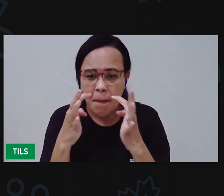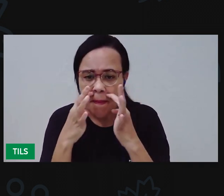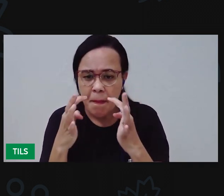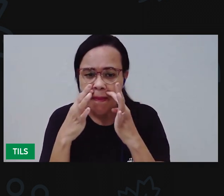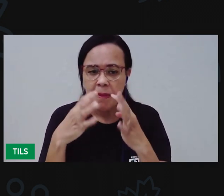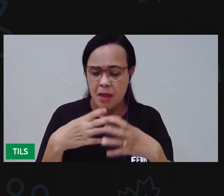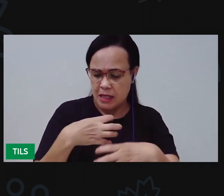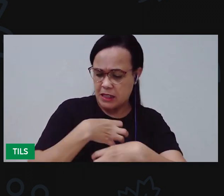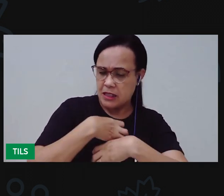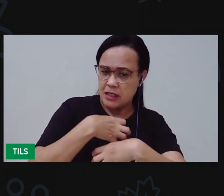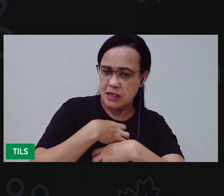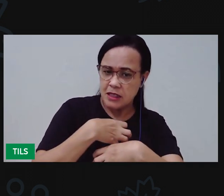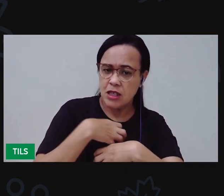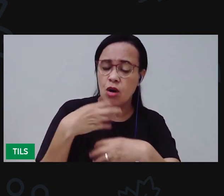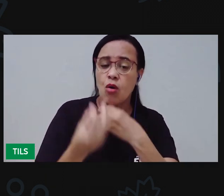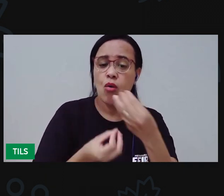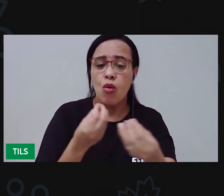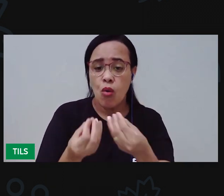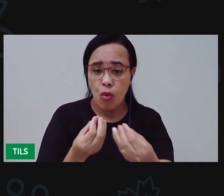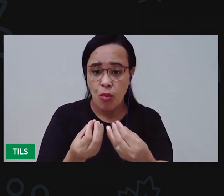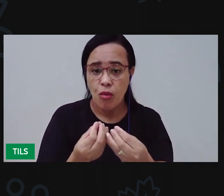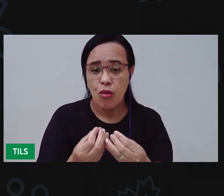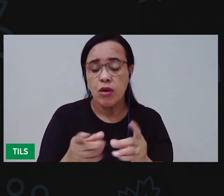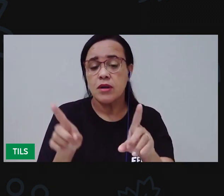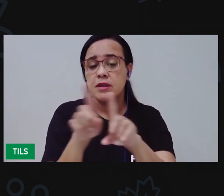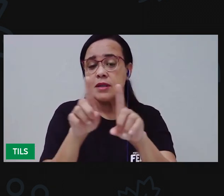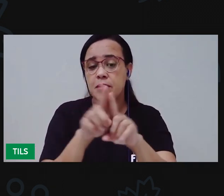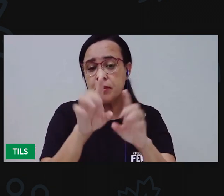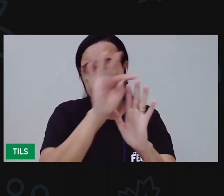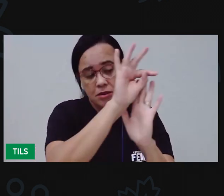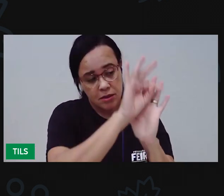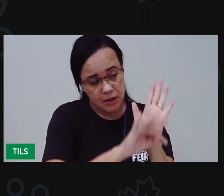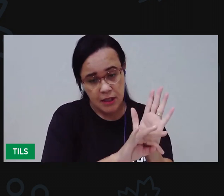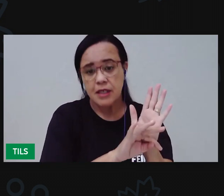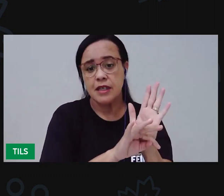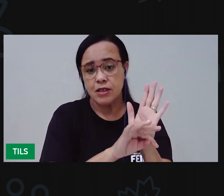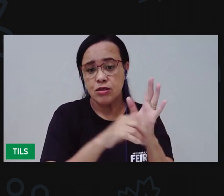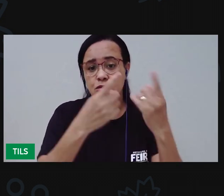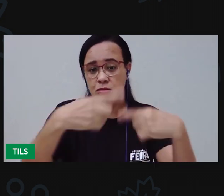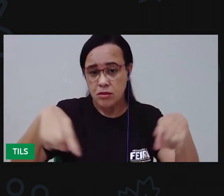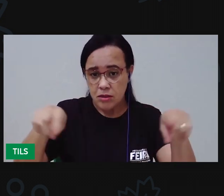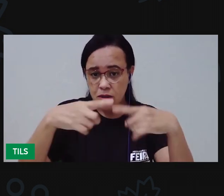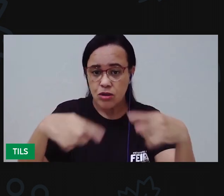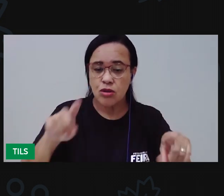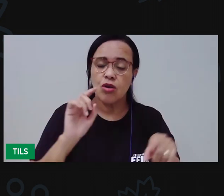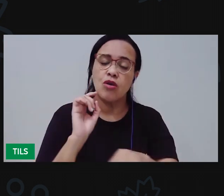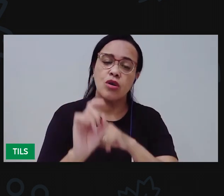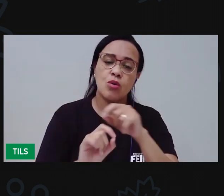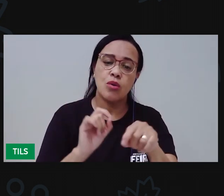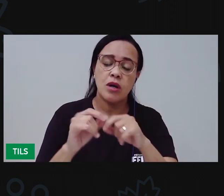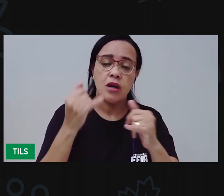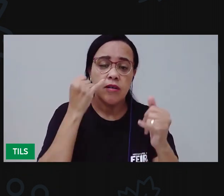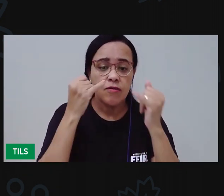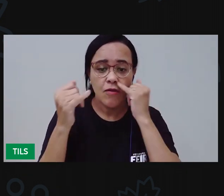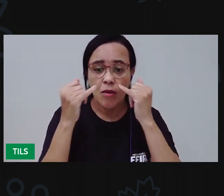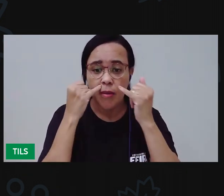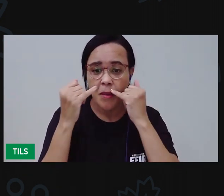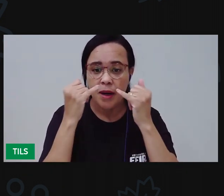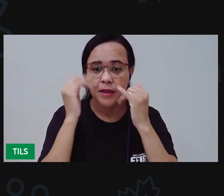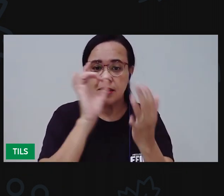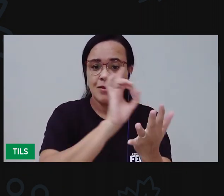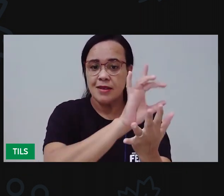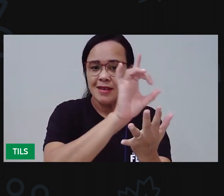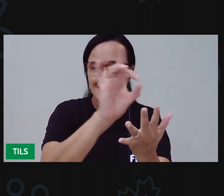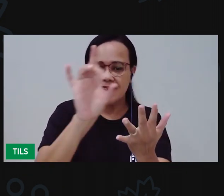também. Além de identificá-lo ali no texto, na história, na parlinda. Uma informação que foi o nome de cada